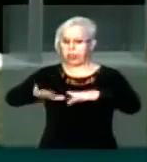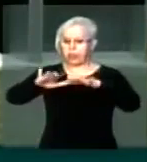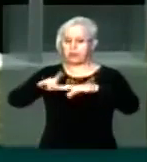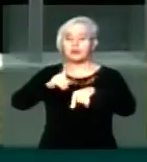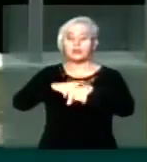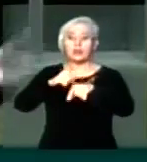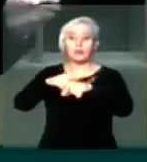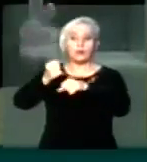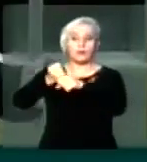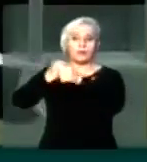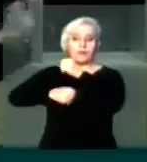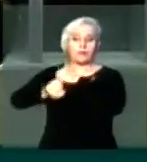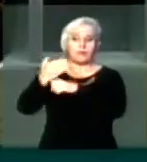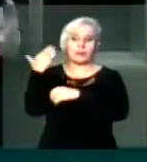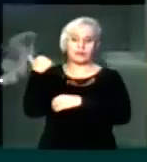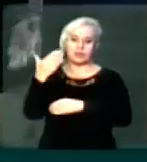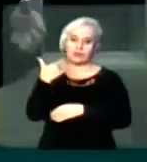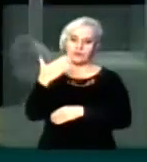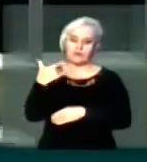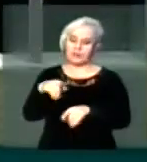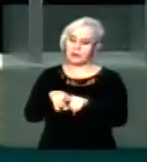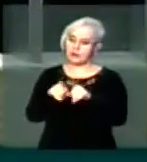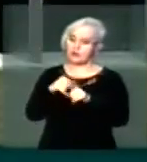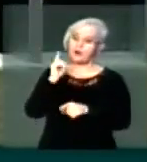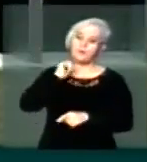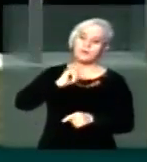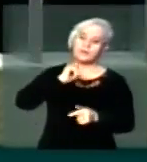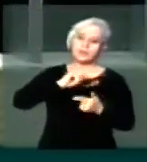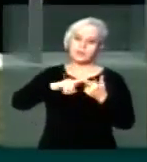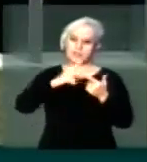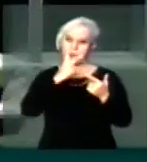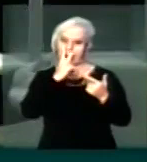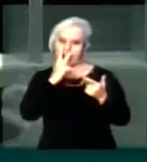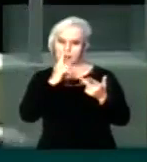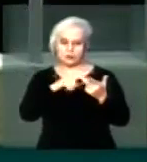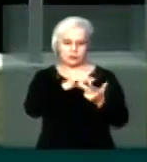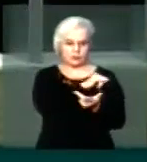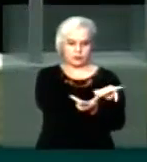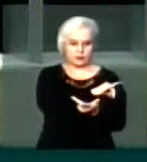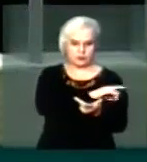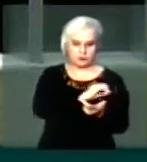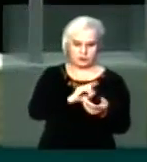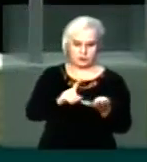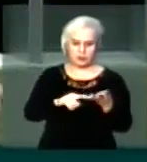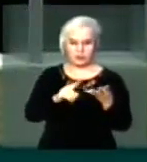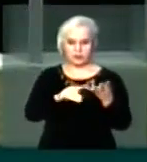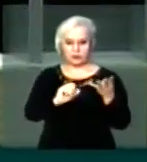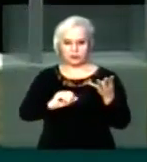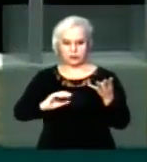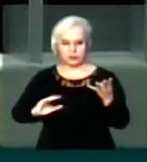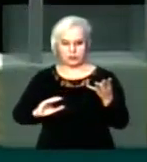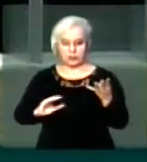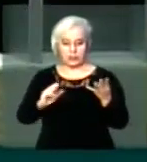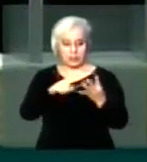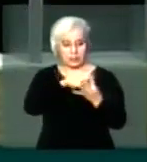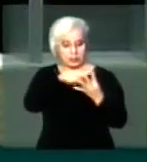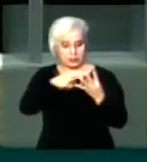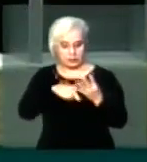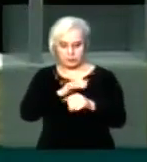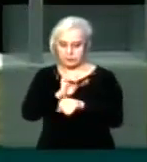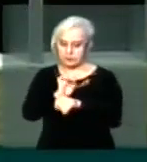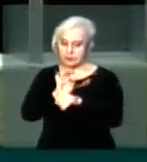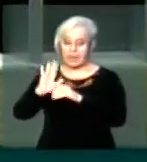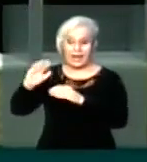principalmente Minas Gerais, Espírito Santo, Rio de Janeiro, Santa Catarina. Esses estados,